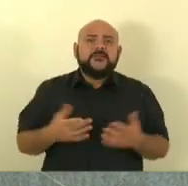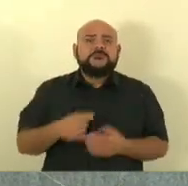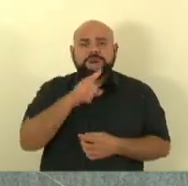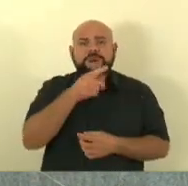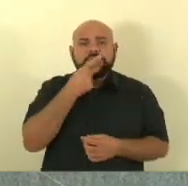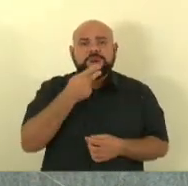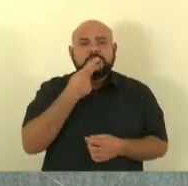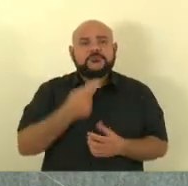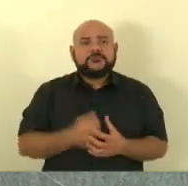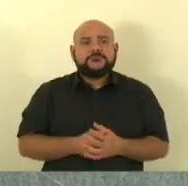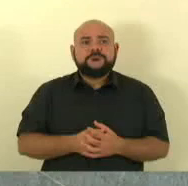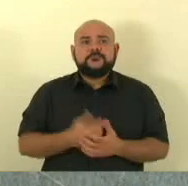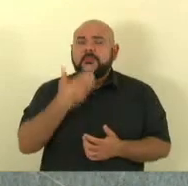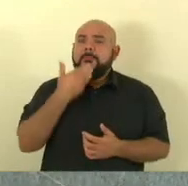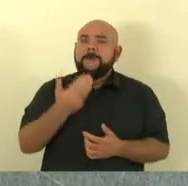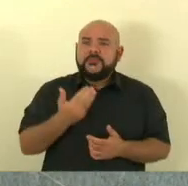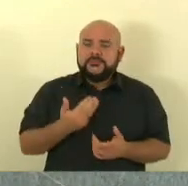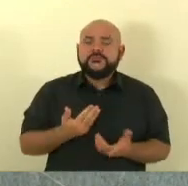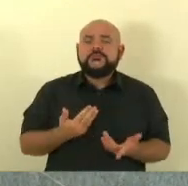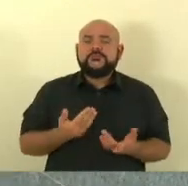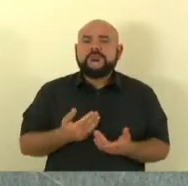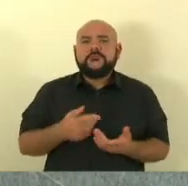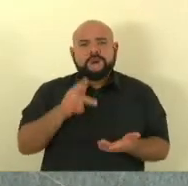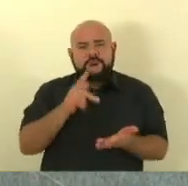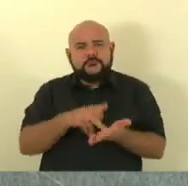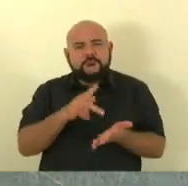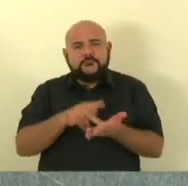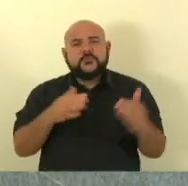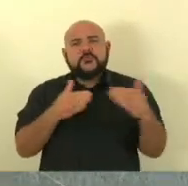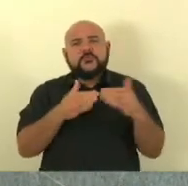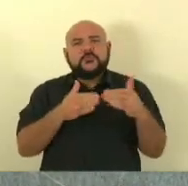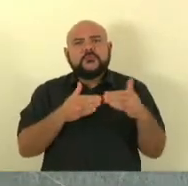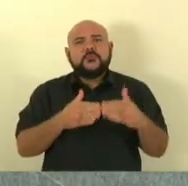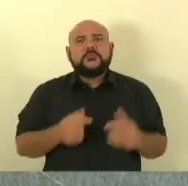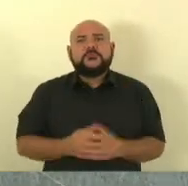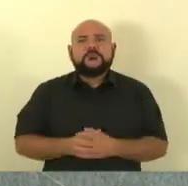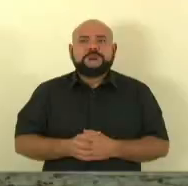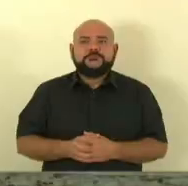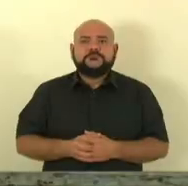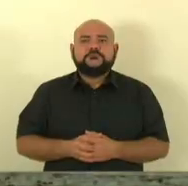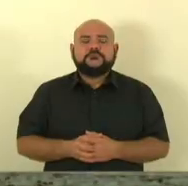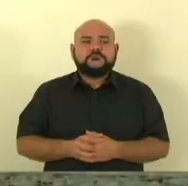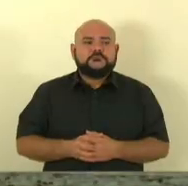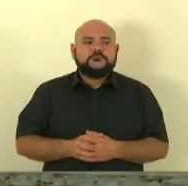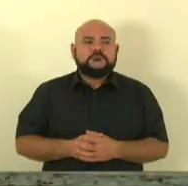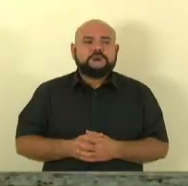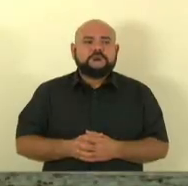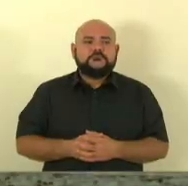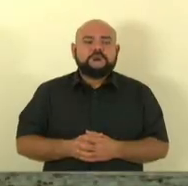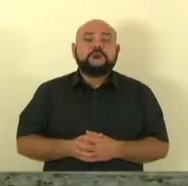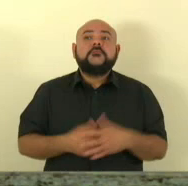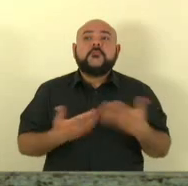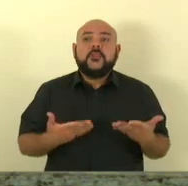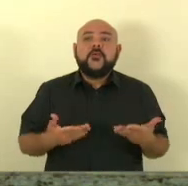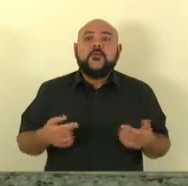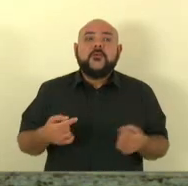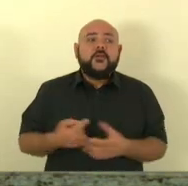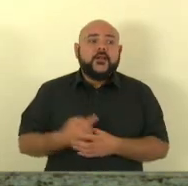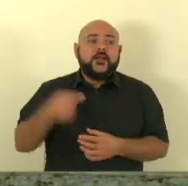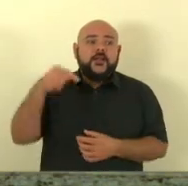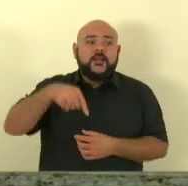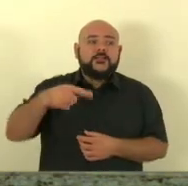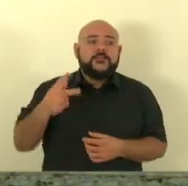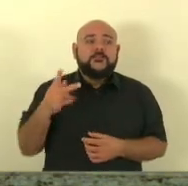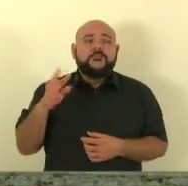reivindicação de vocês realmente é muito justa, deputado Lucas Caraguzzi. O perito aqui no Estado de Espírito Santo, o perito oficial